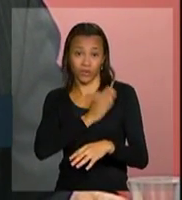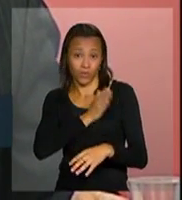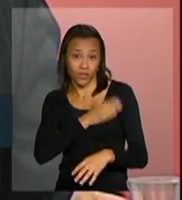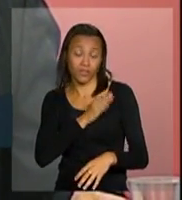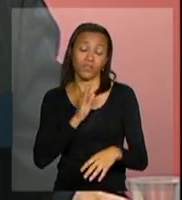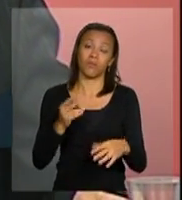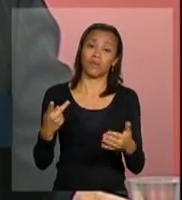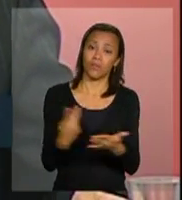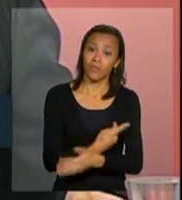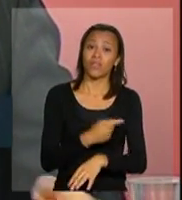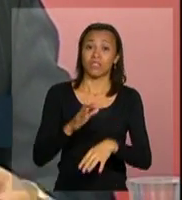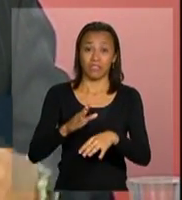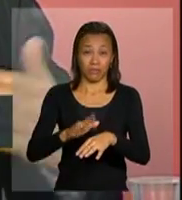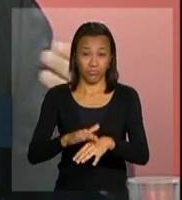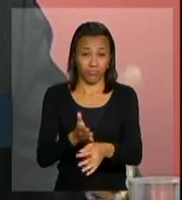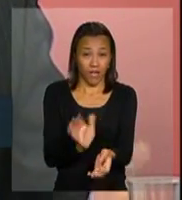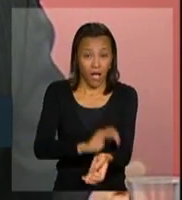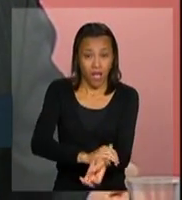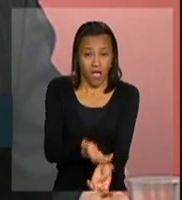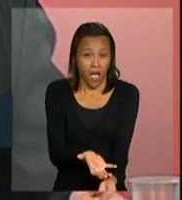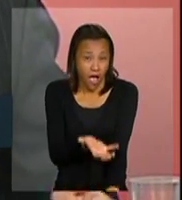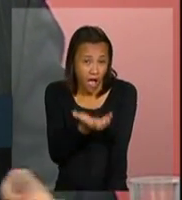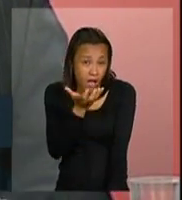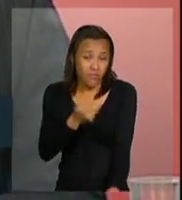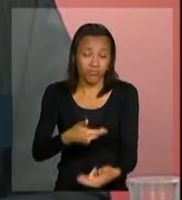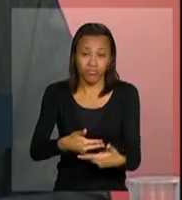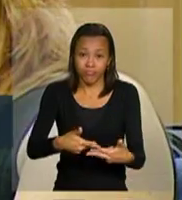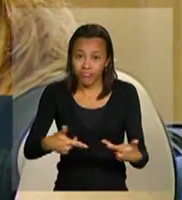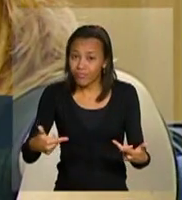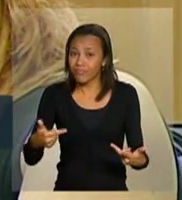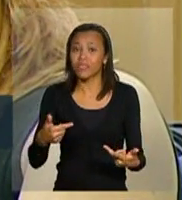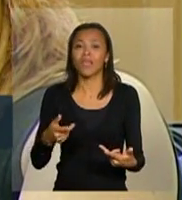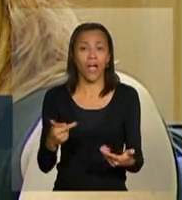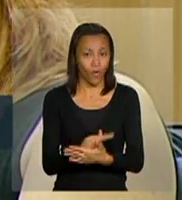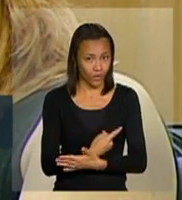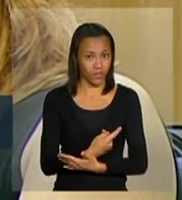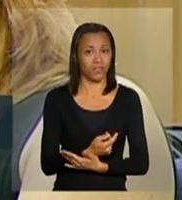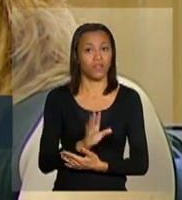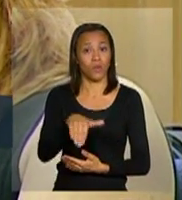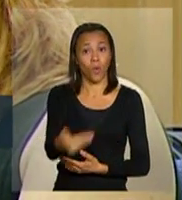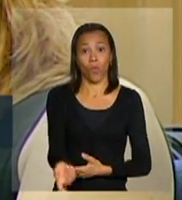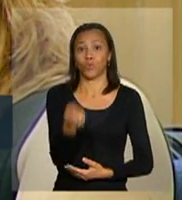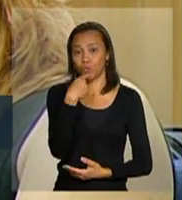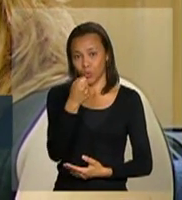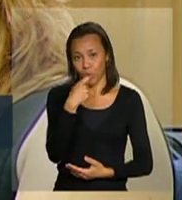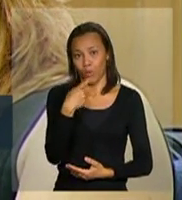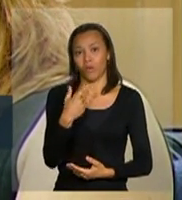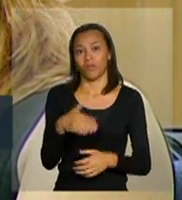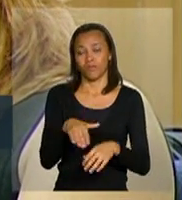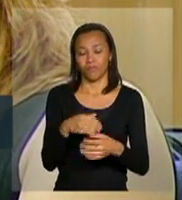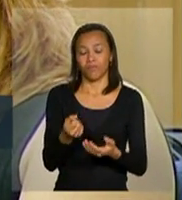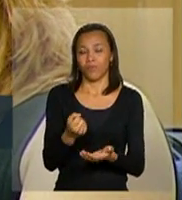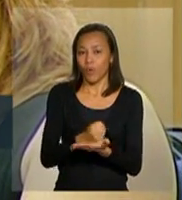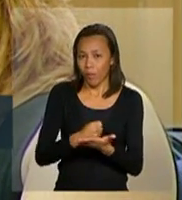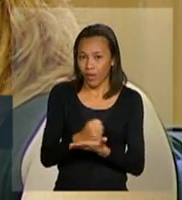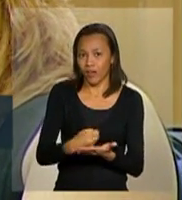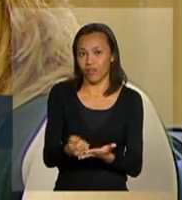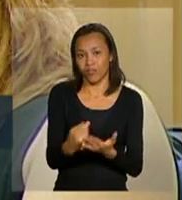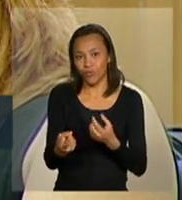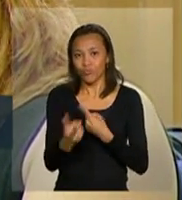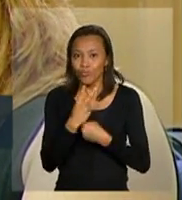colaterais do aumento do colesterol, com outros efeitos colaterais que têm o tratamento continuado